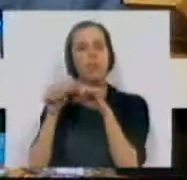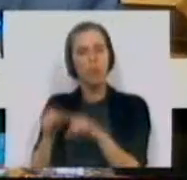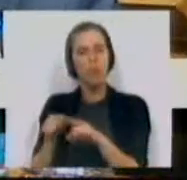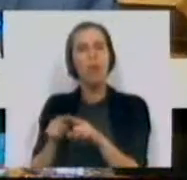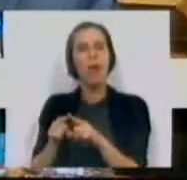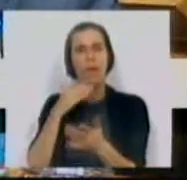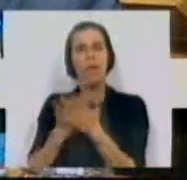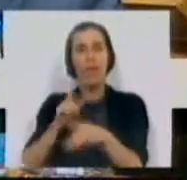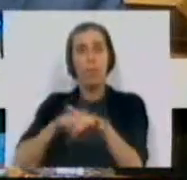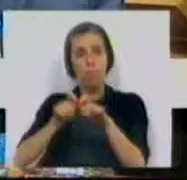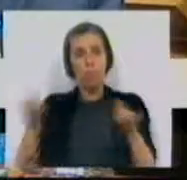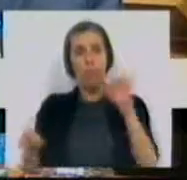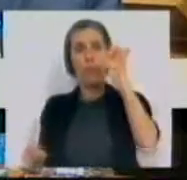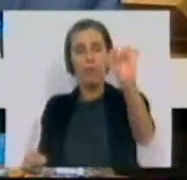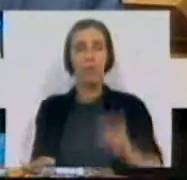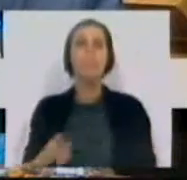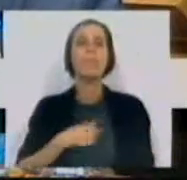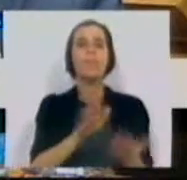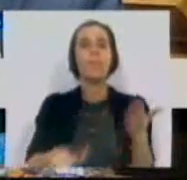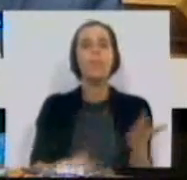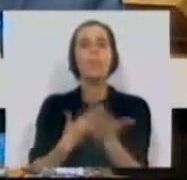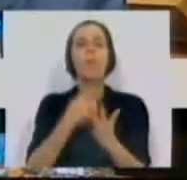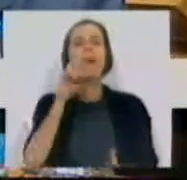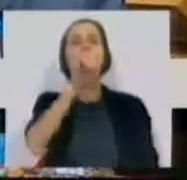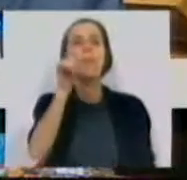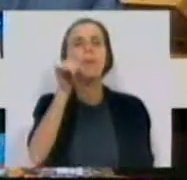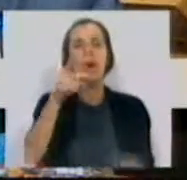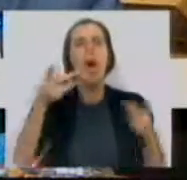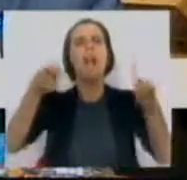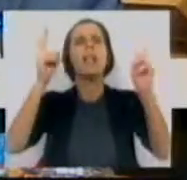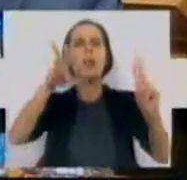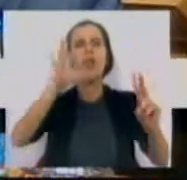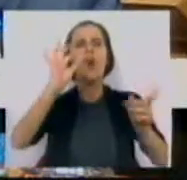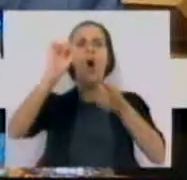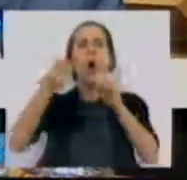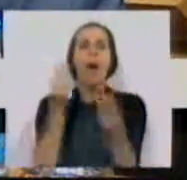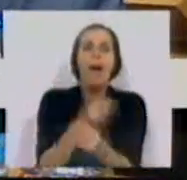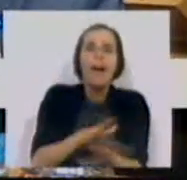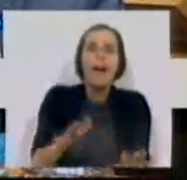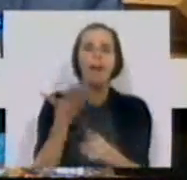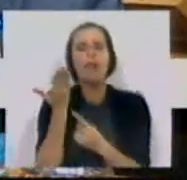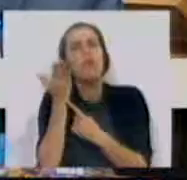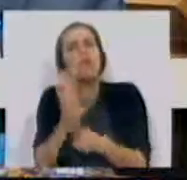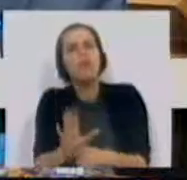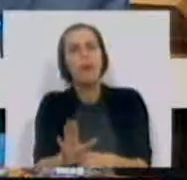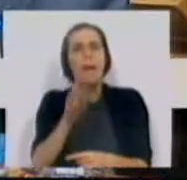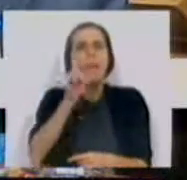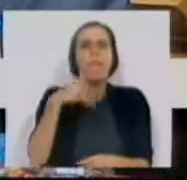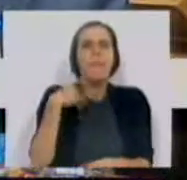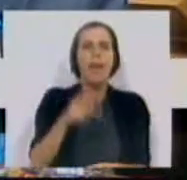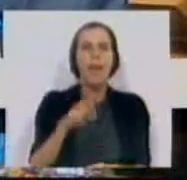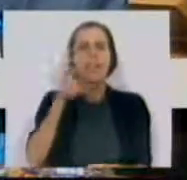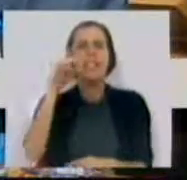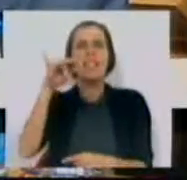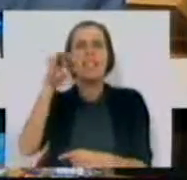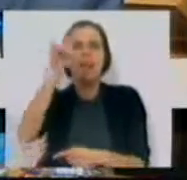crescimento no seu mandato. Deixo-lhe este propósito uma pergunta. Qual a liberdade de escolha que têm as crianças, por exemplo, da Meda, de